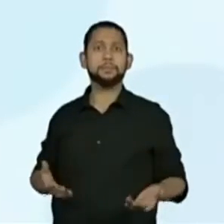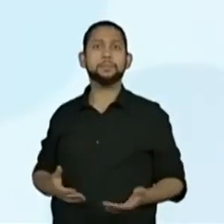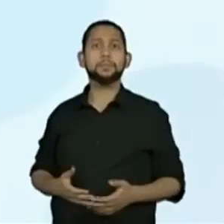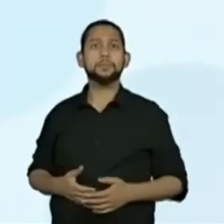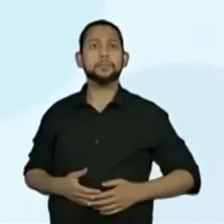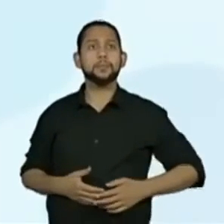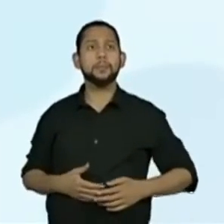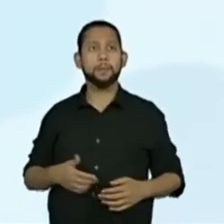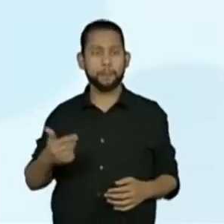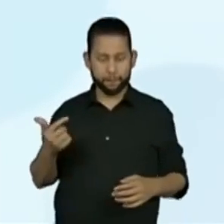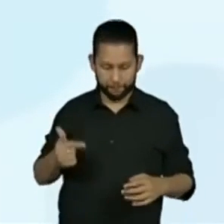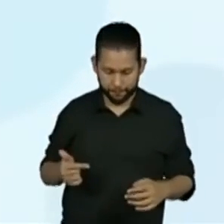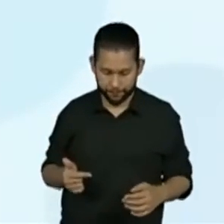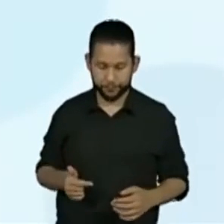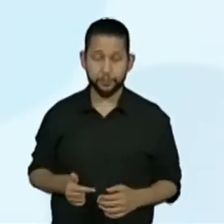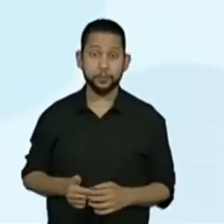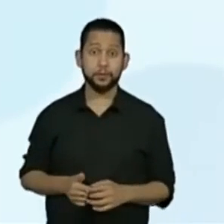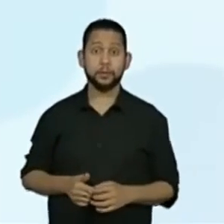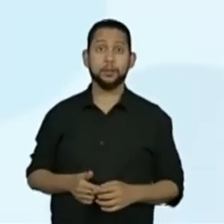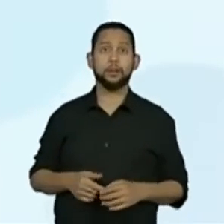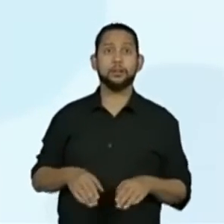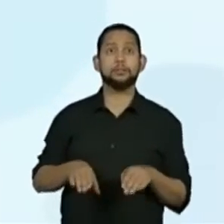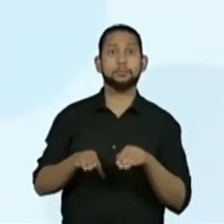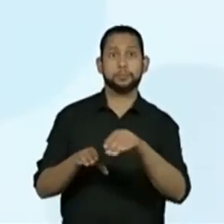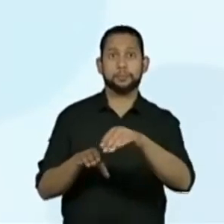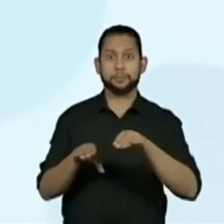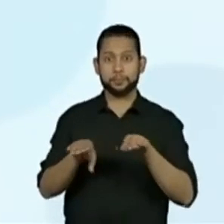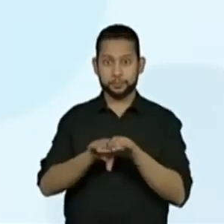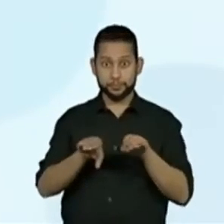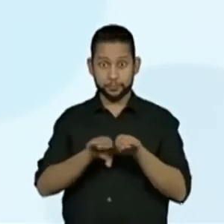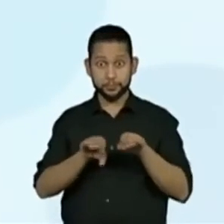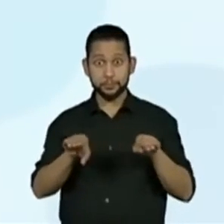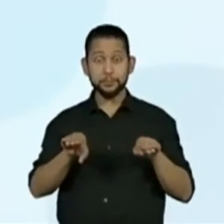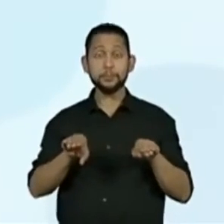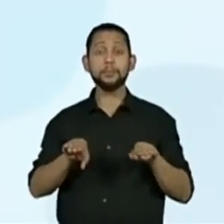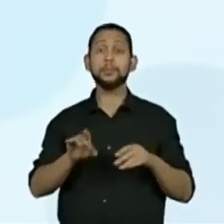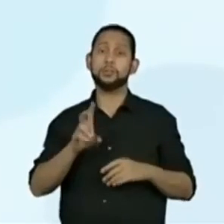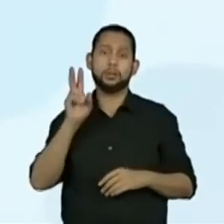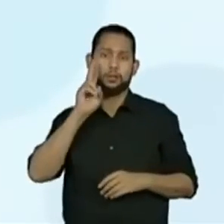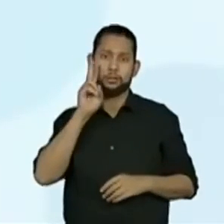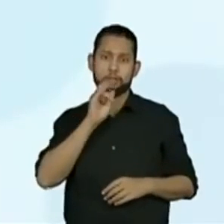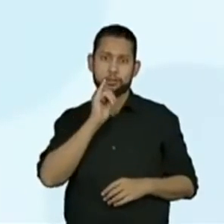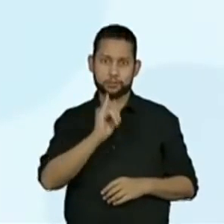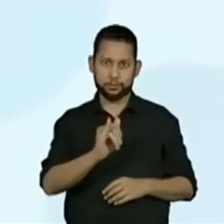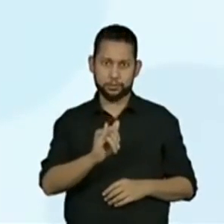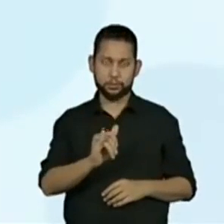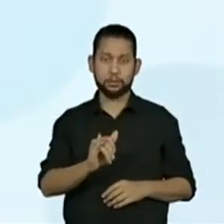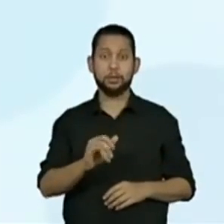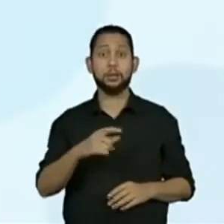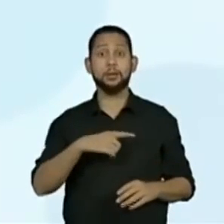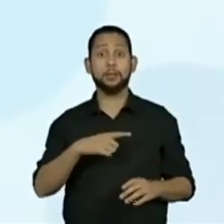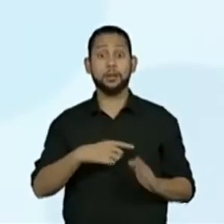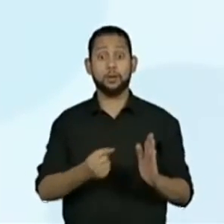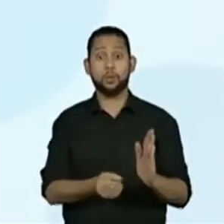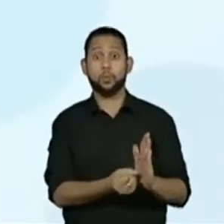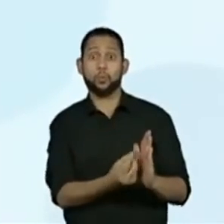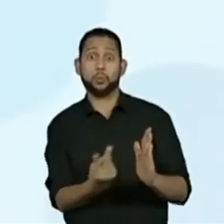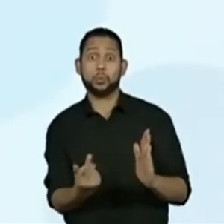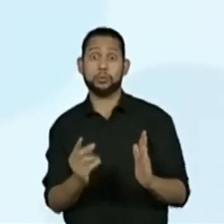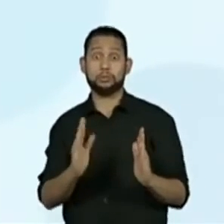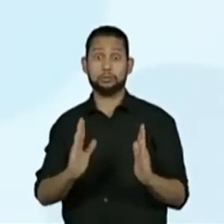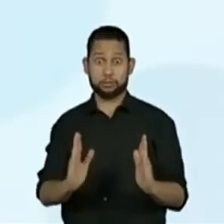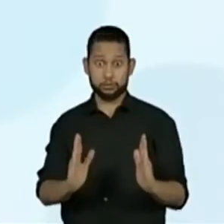Vamos lá. Equiprováveis. Lembrando que o espaço amostral desse